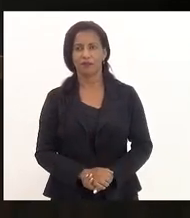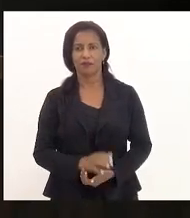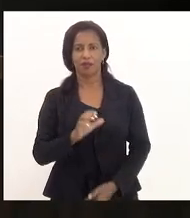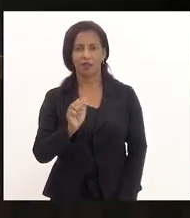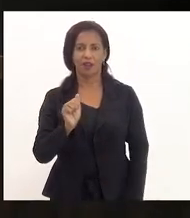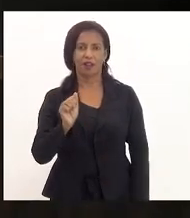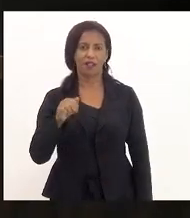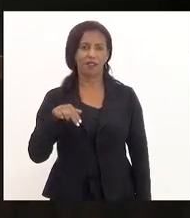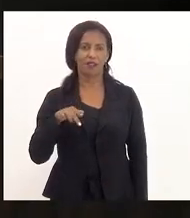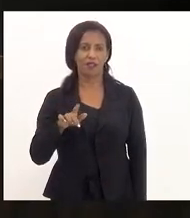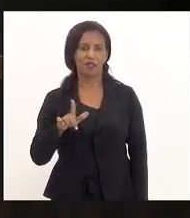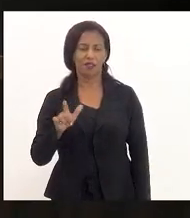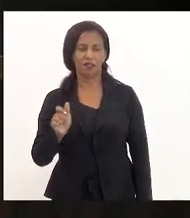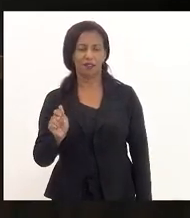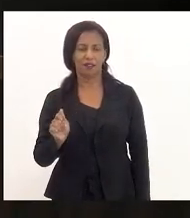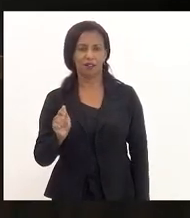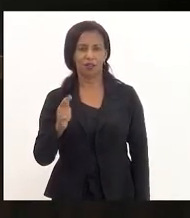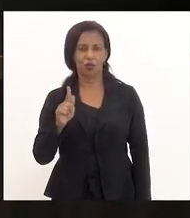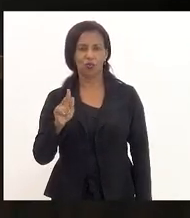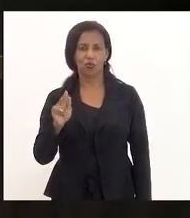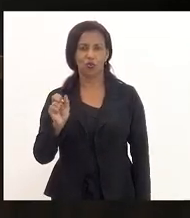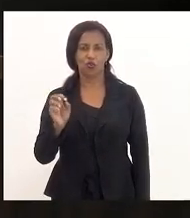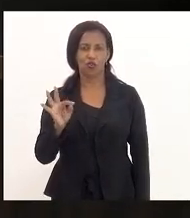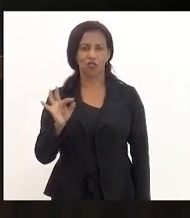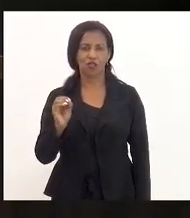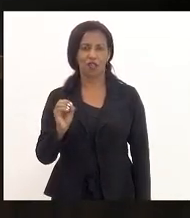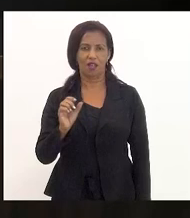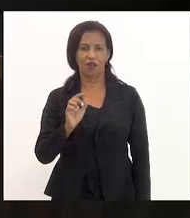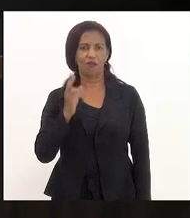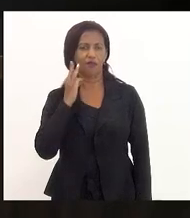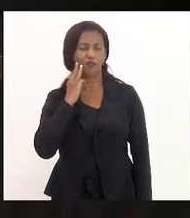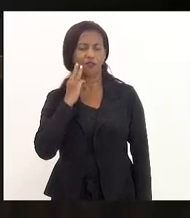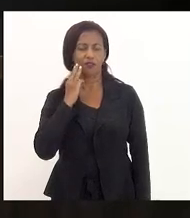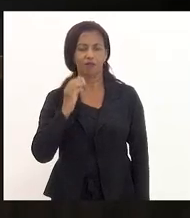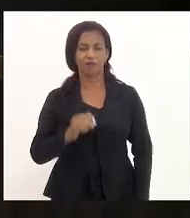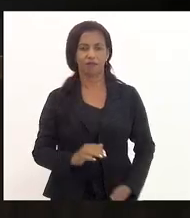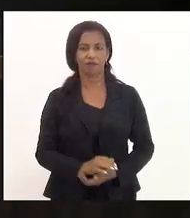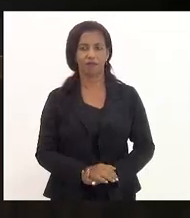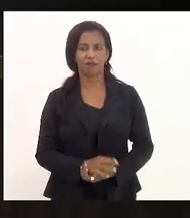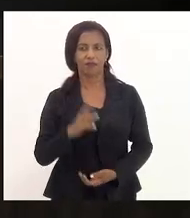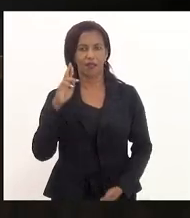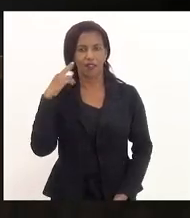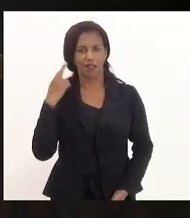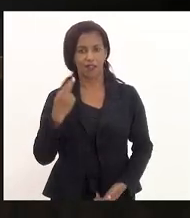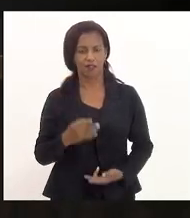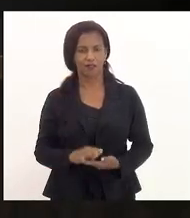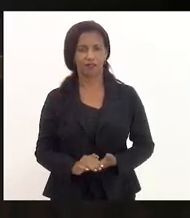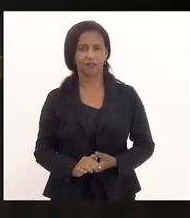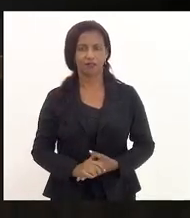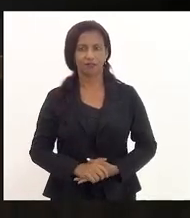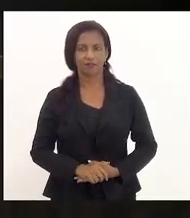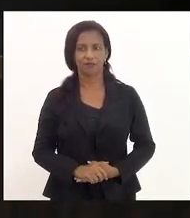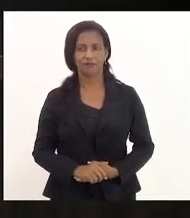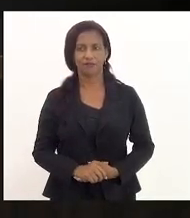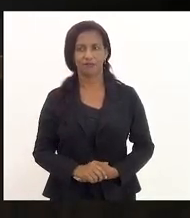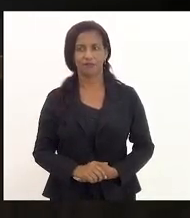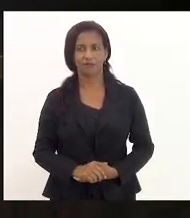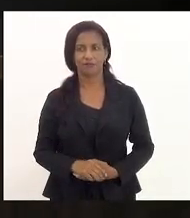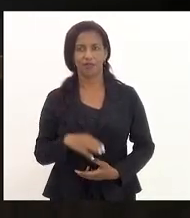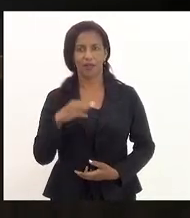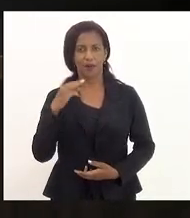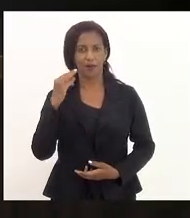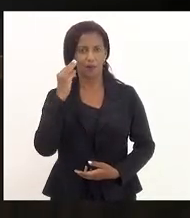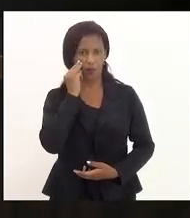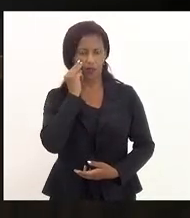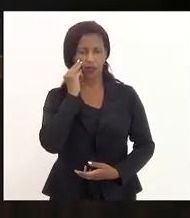Canela, Gustavo, Valdeque, Renata, deputada